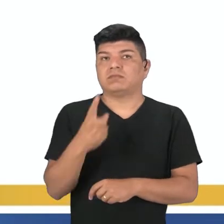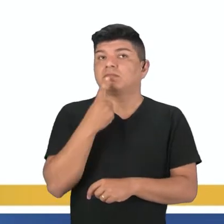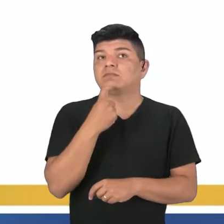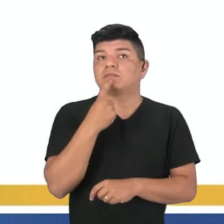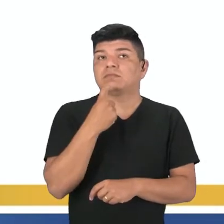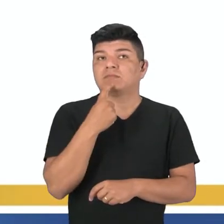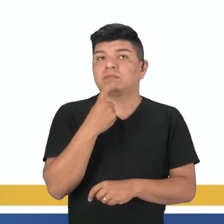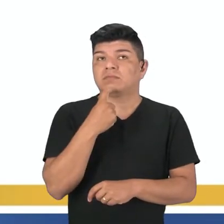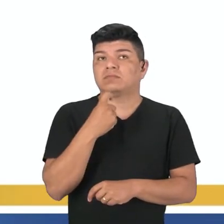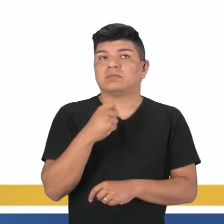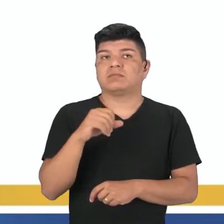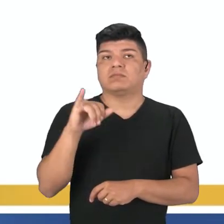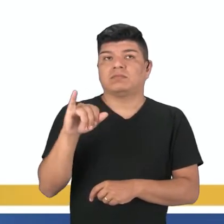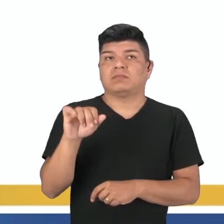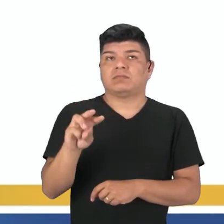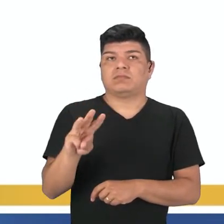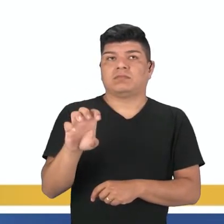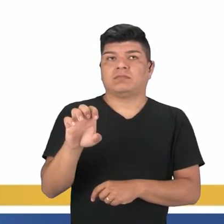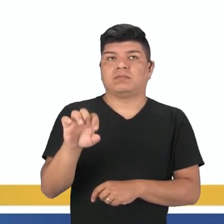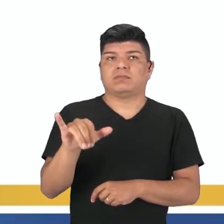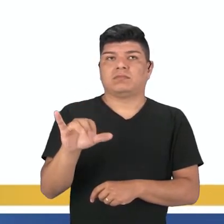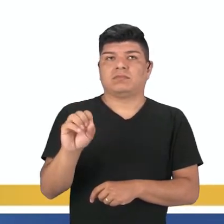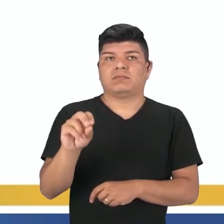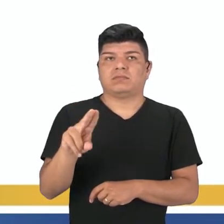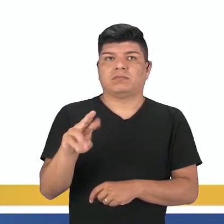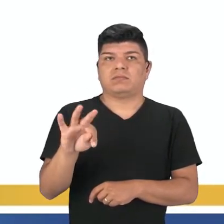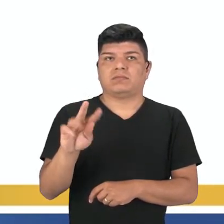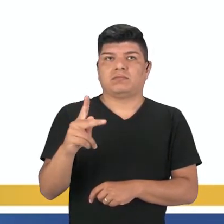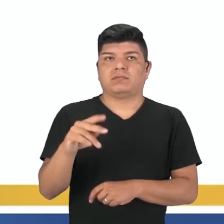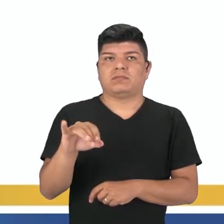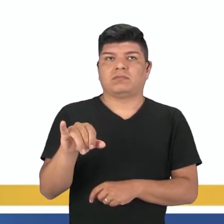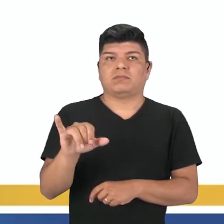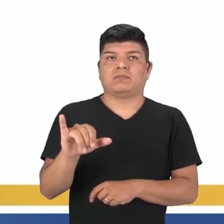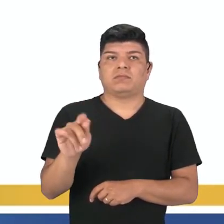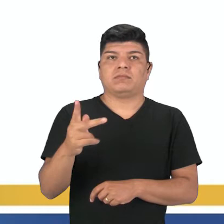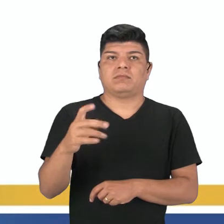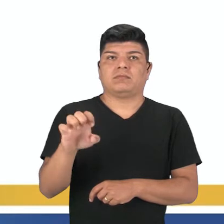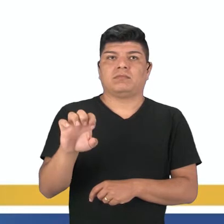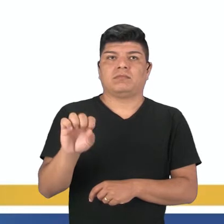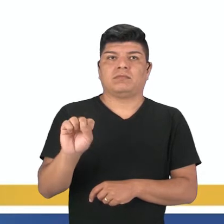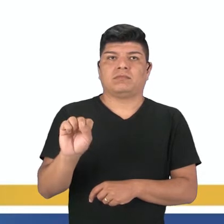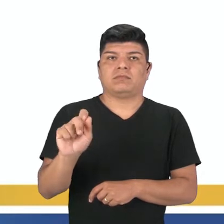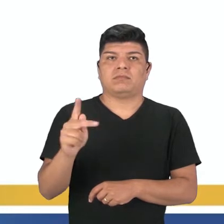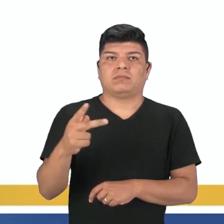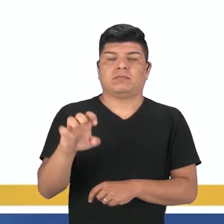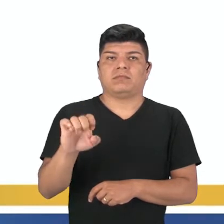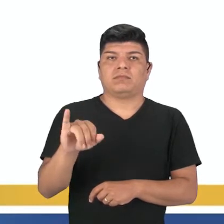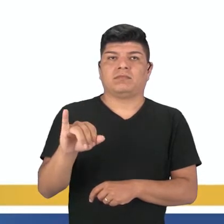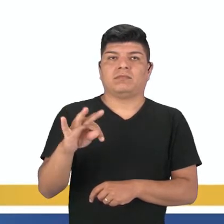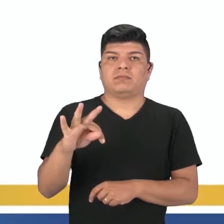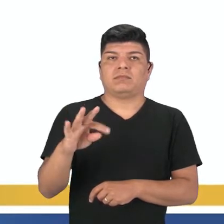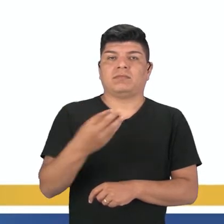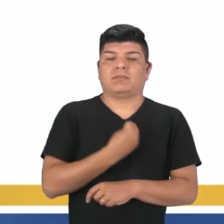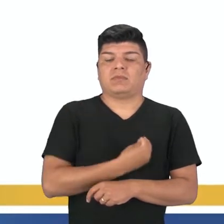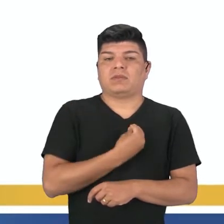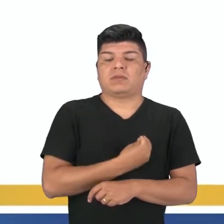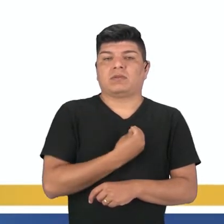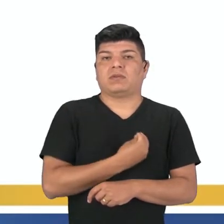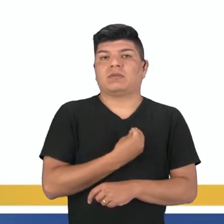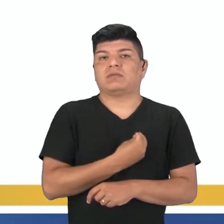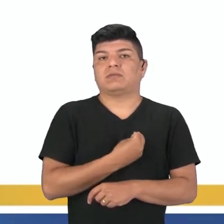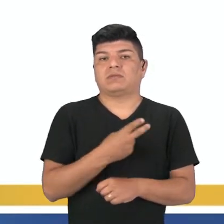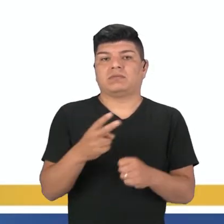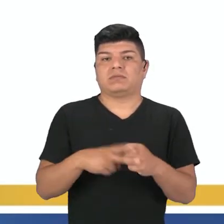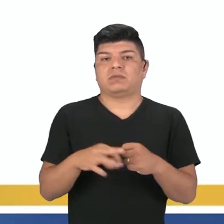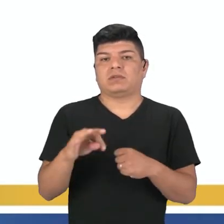vermelho para vocês. I, we, you, they, yous, a terceira pessoa que é he, she, it. No presente, o verbo to